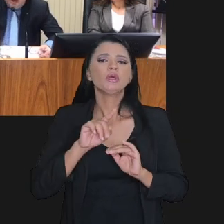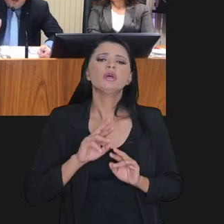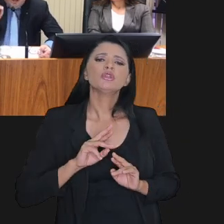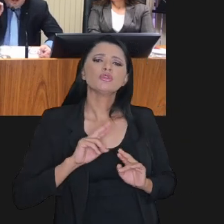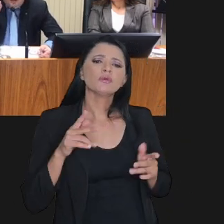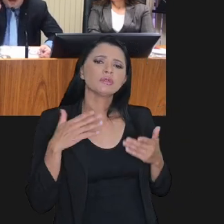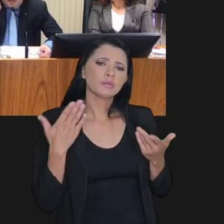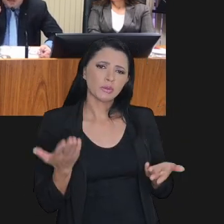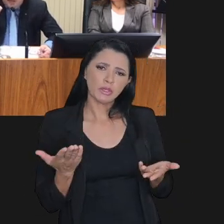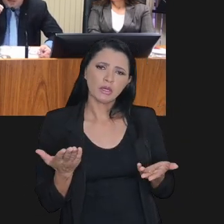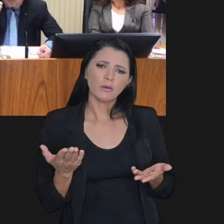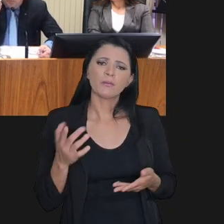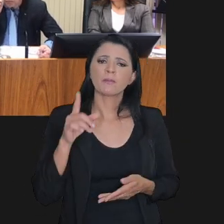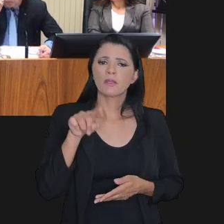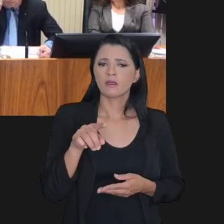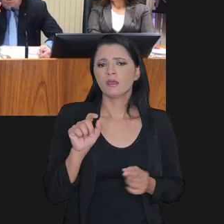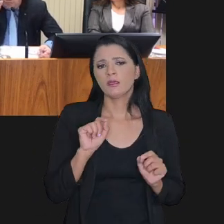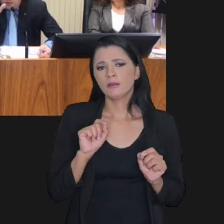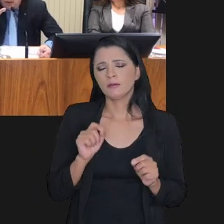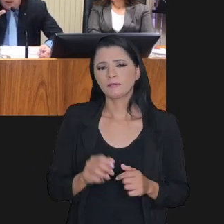e a diferença é que